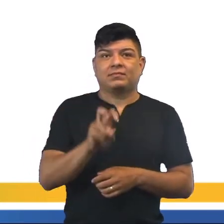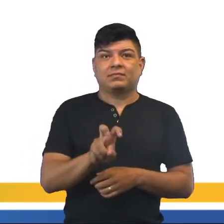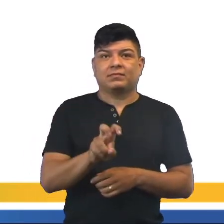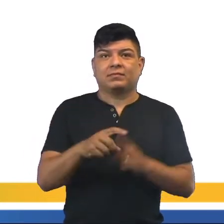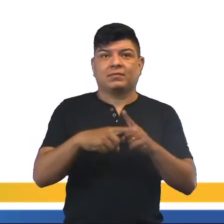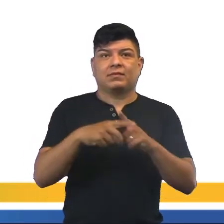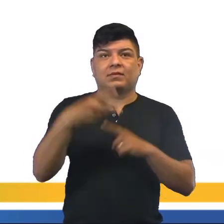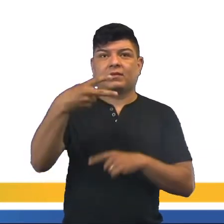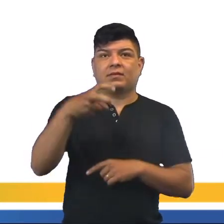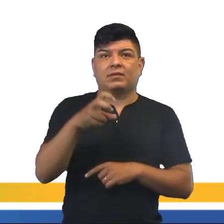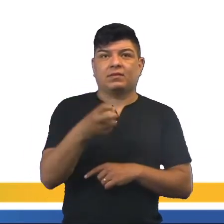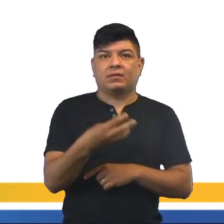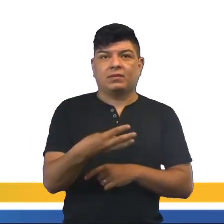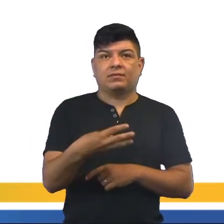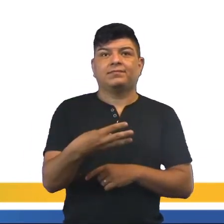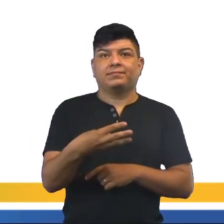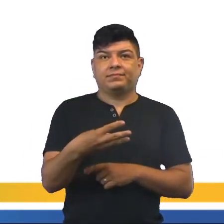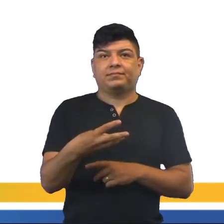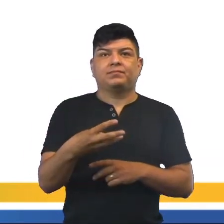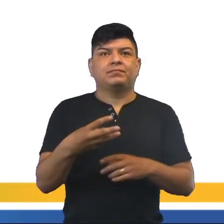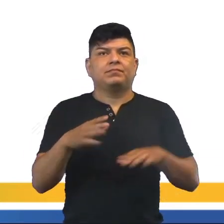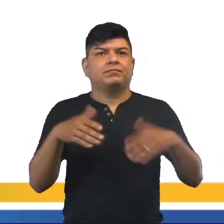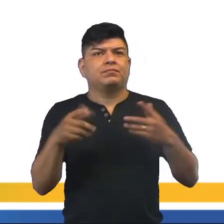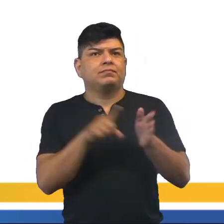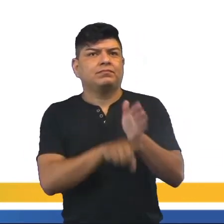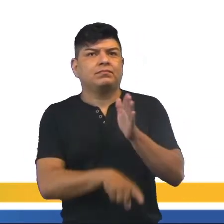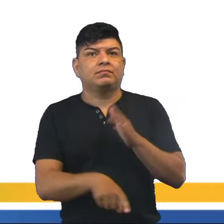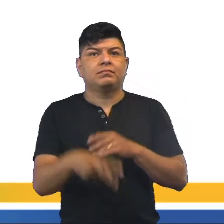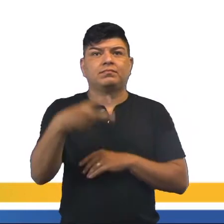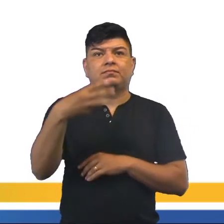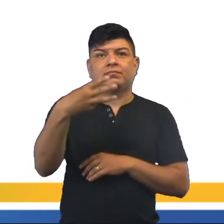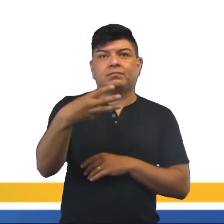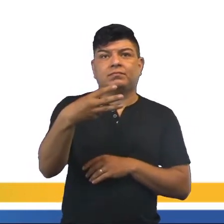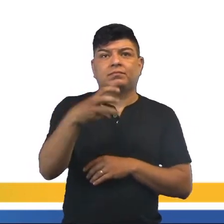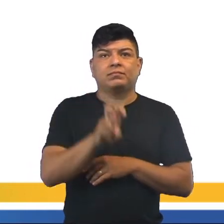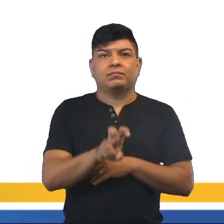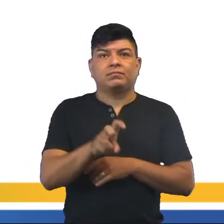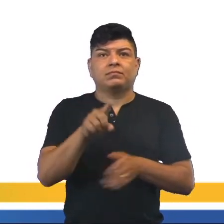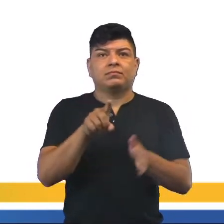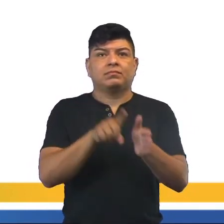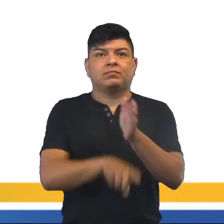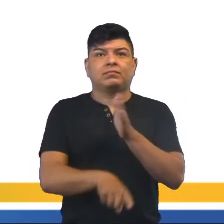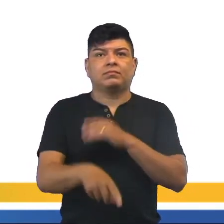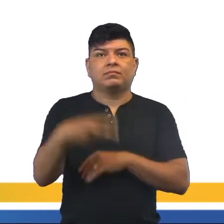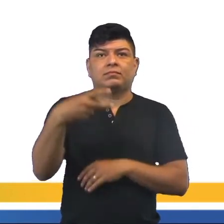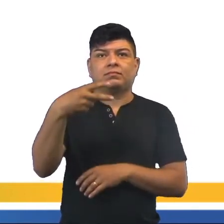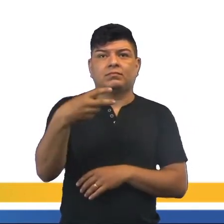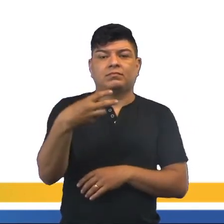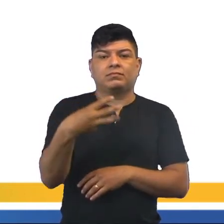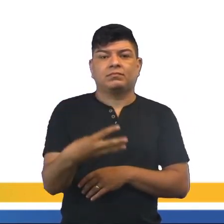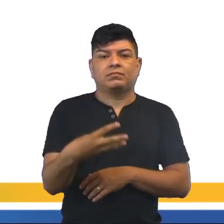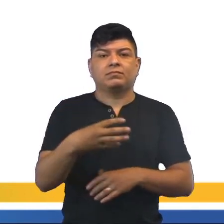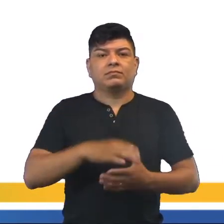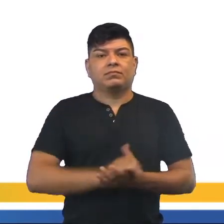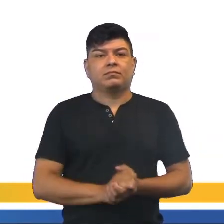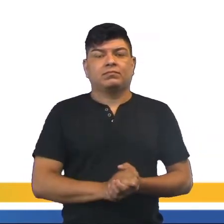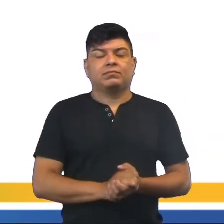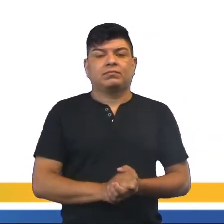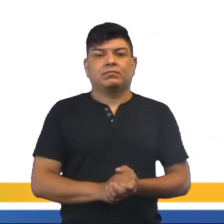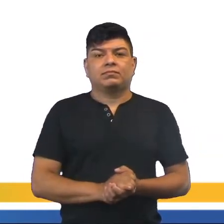mais 2 terços, né? E da subtração? Mesma fração, né? 3 quintos menos 2 terços. Ó,